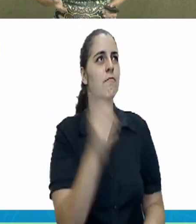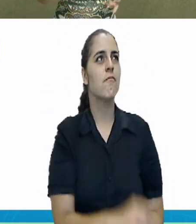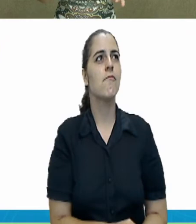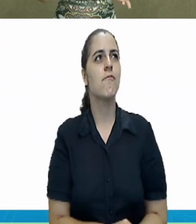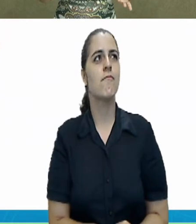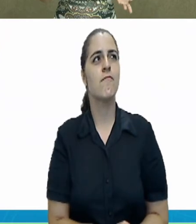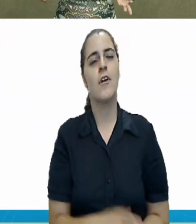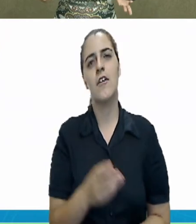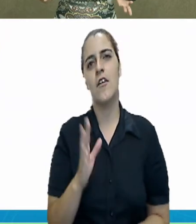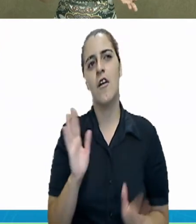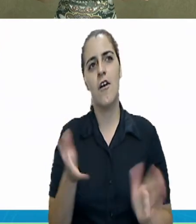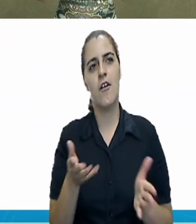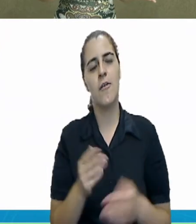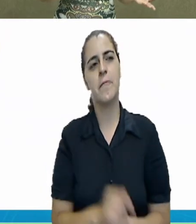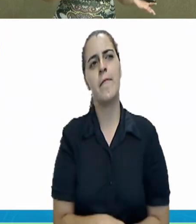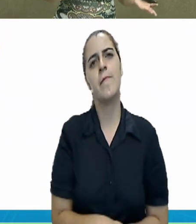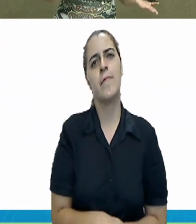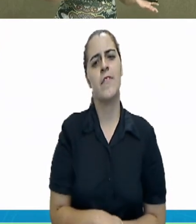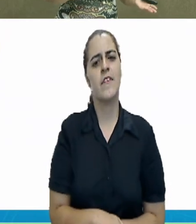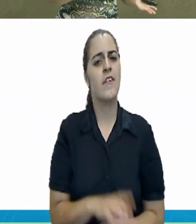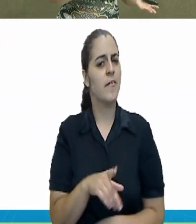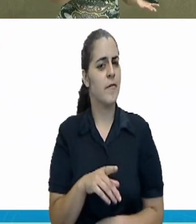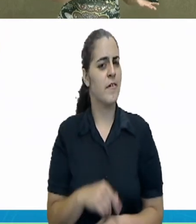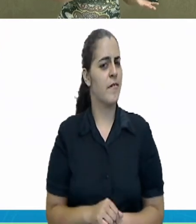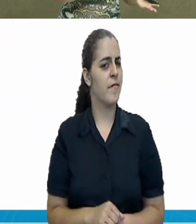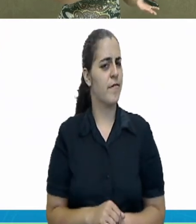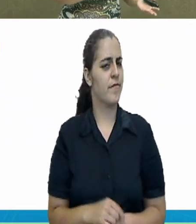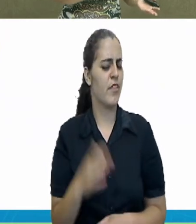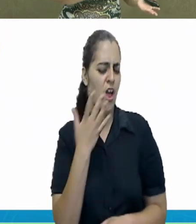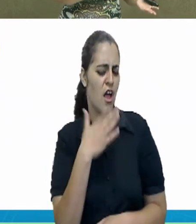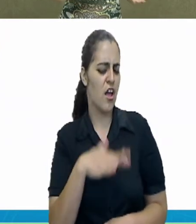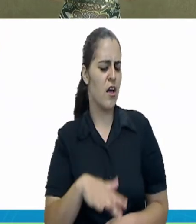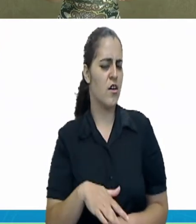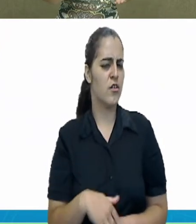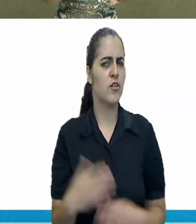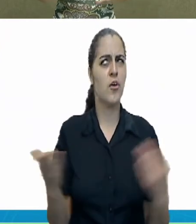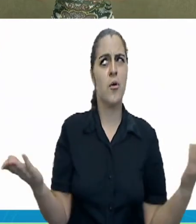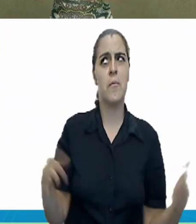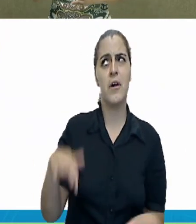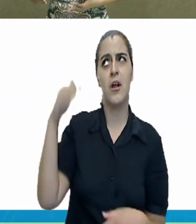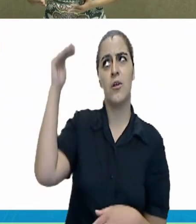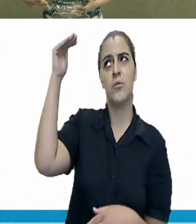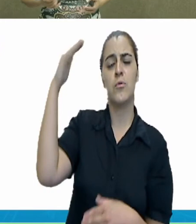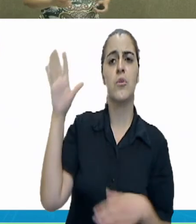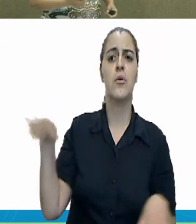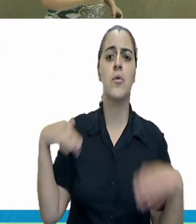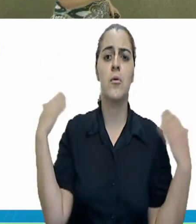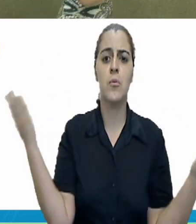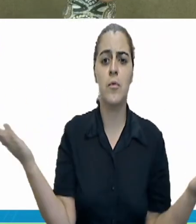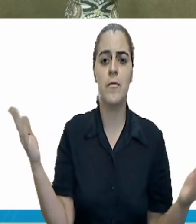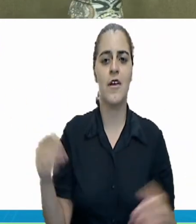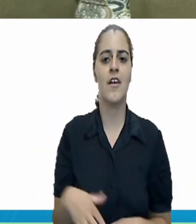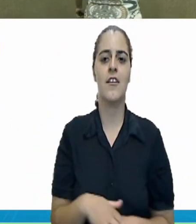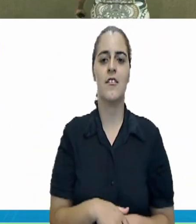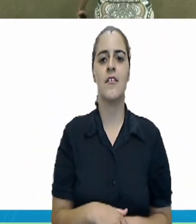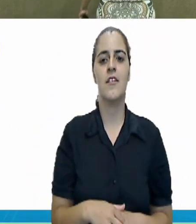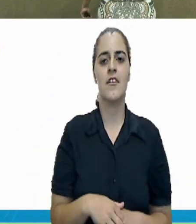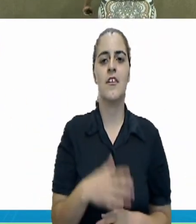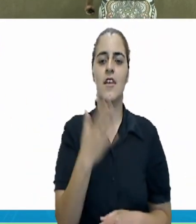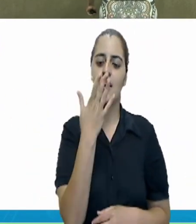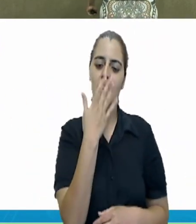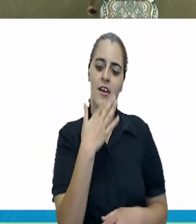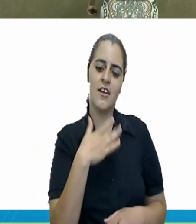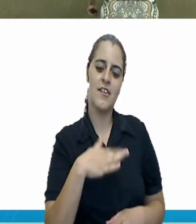Então, agora, é para criança ou para adulto? Para as